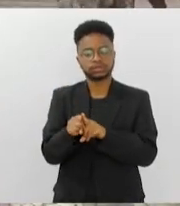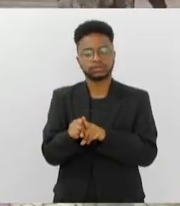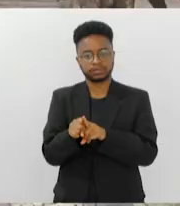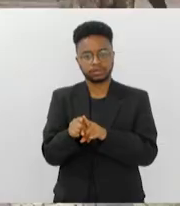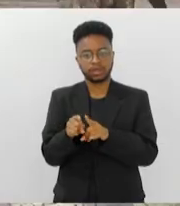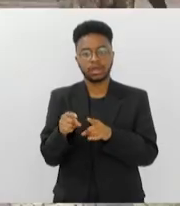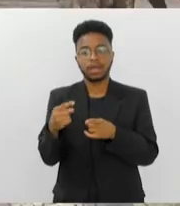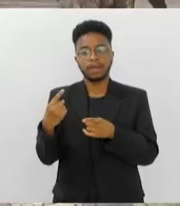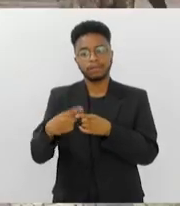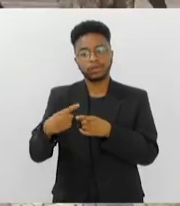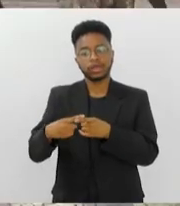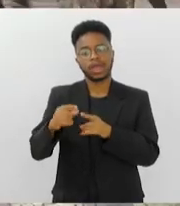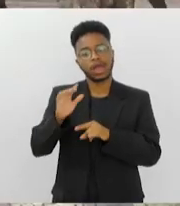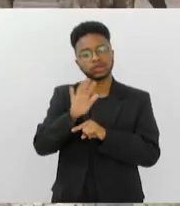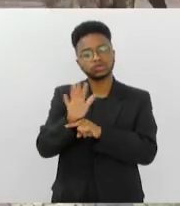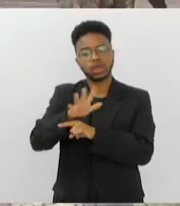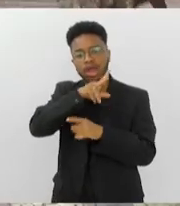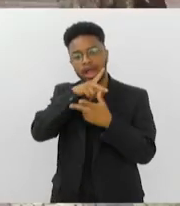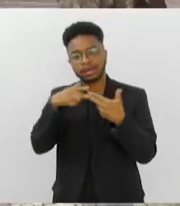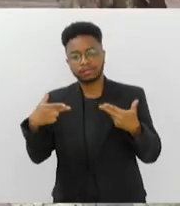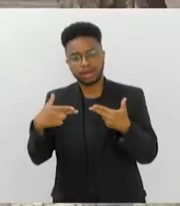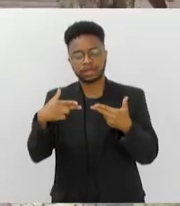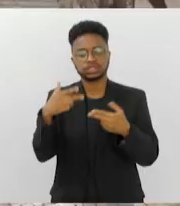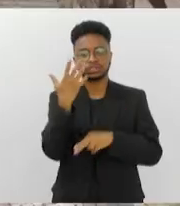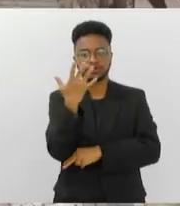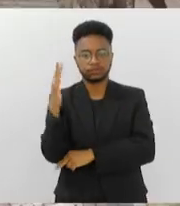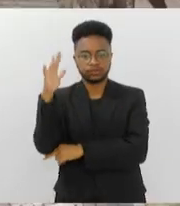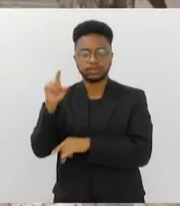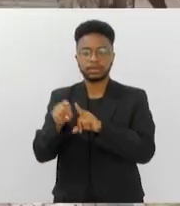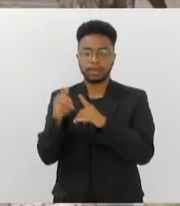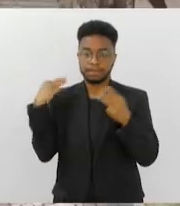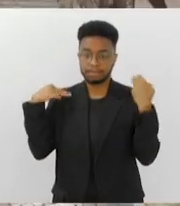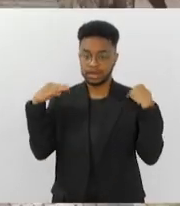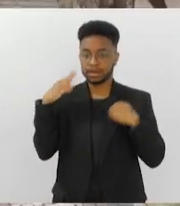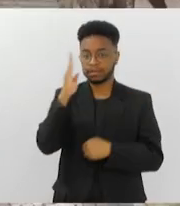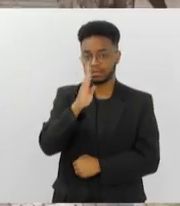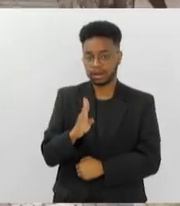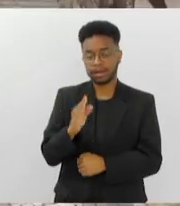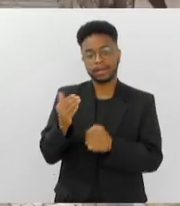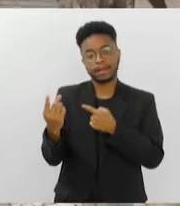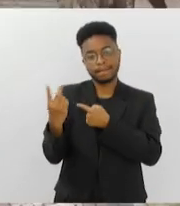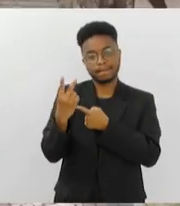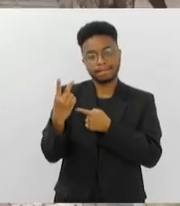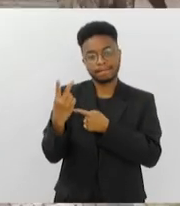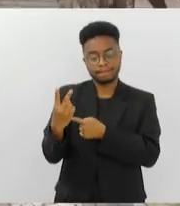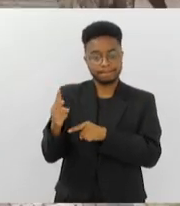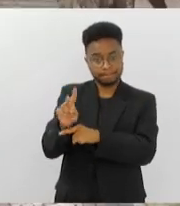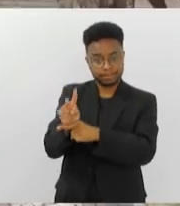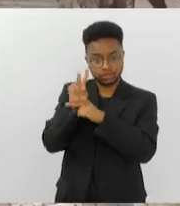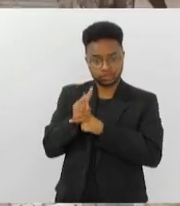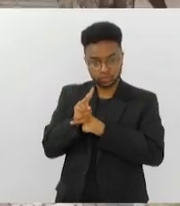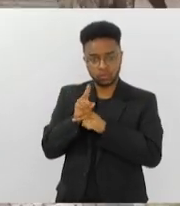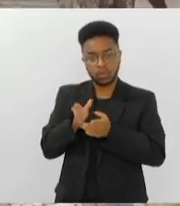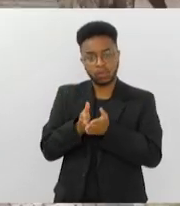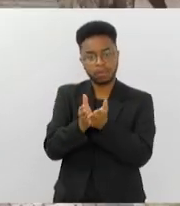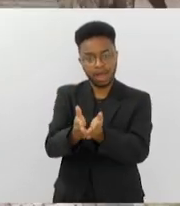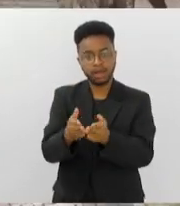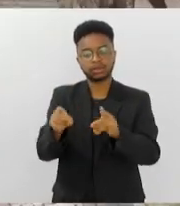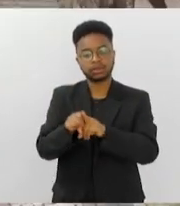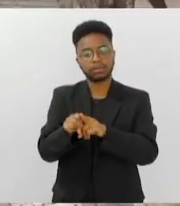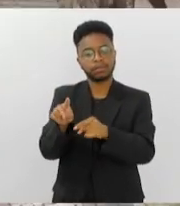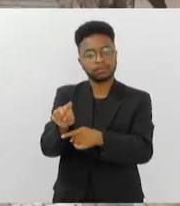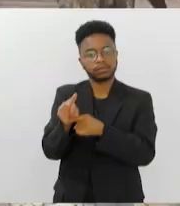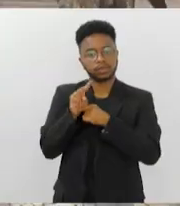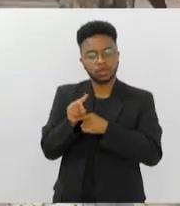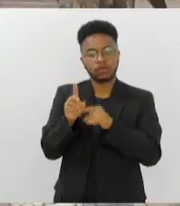Silvestres, foi fundamental nessa operação. A própria Marinha do Brasil, que cedeu a embarcação, cedeu a tripulação, para que a gente conseguisse chegar